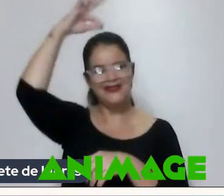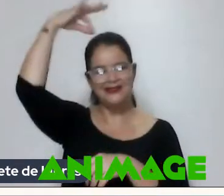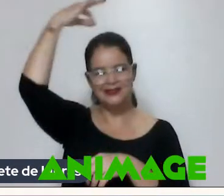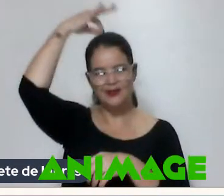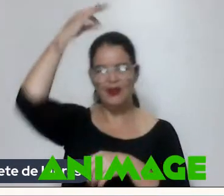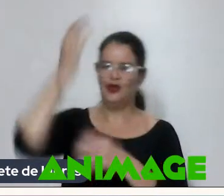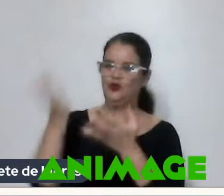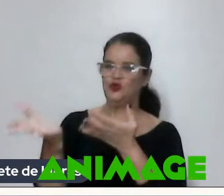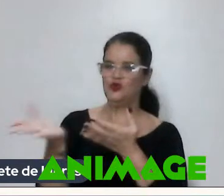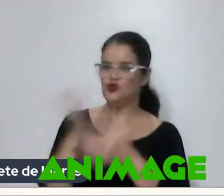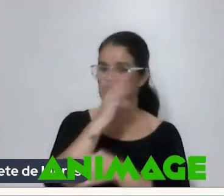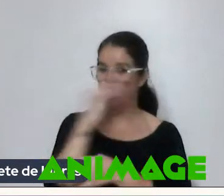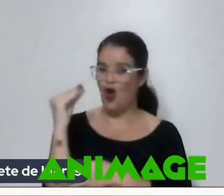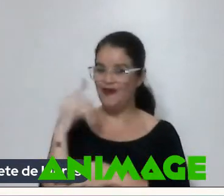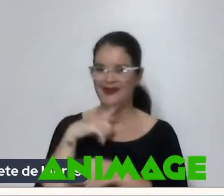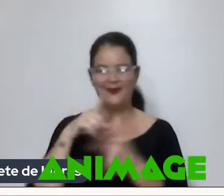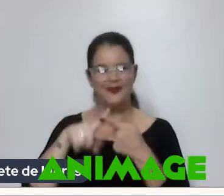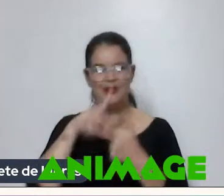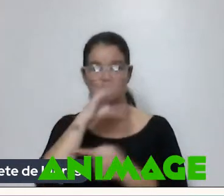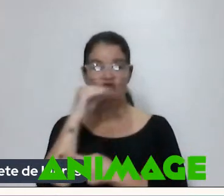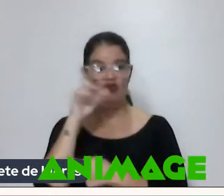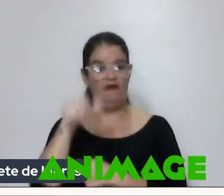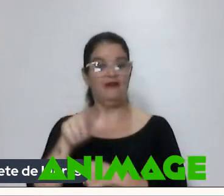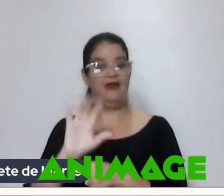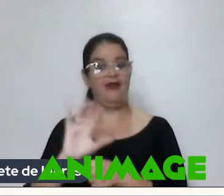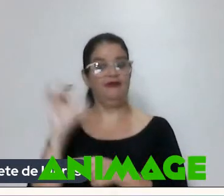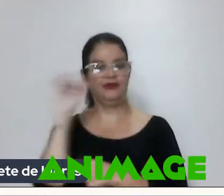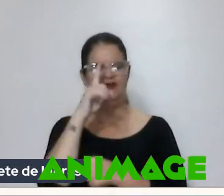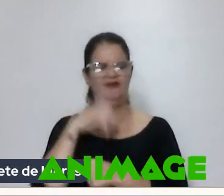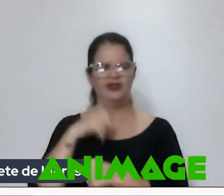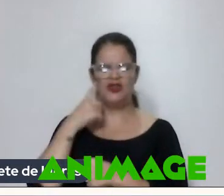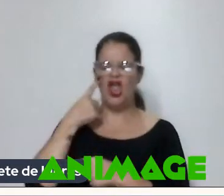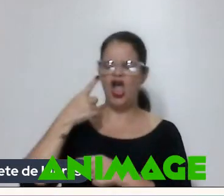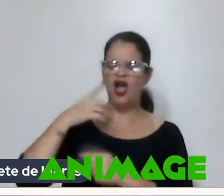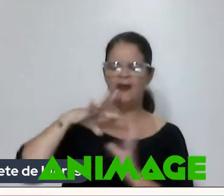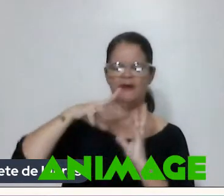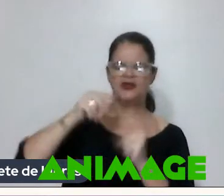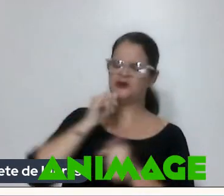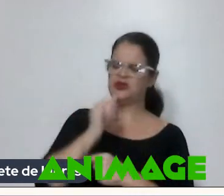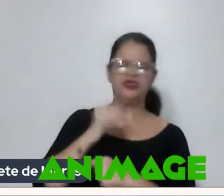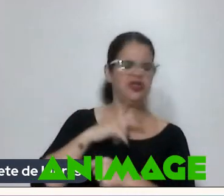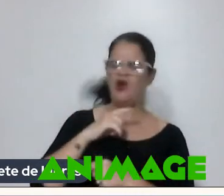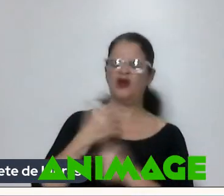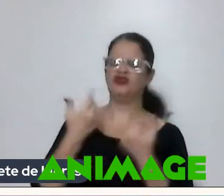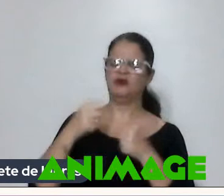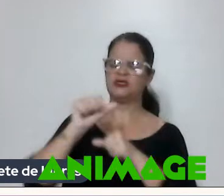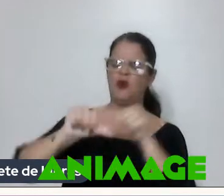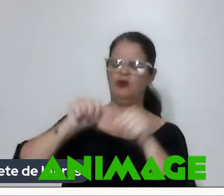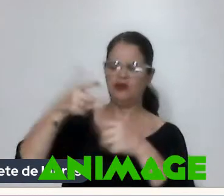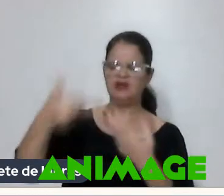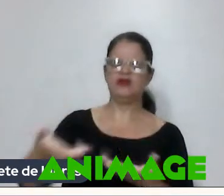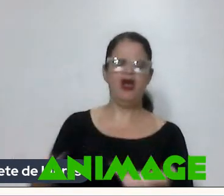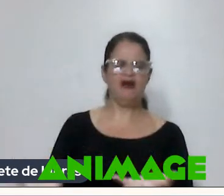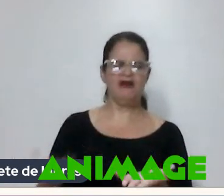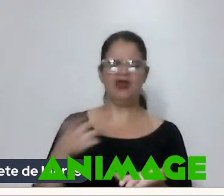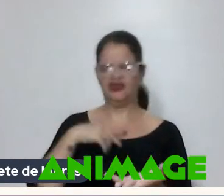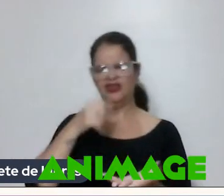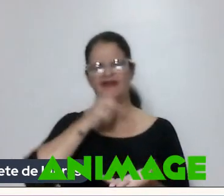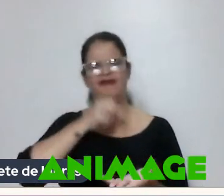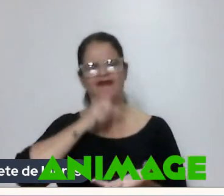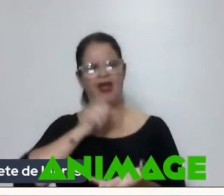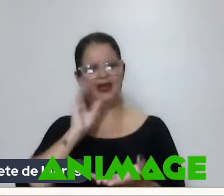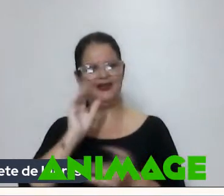jovem é o punk É o que vai lá E olha para esse mundo E fala Não, a gente tem que mudar Isso aqui A gente vai ficando velho